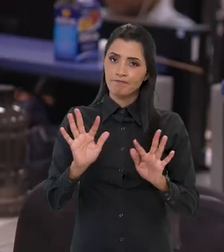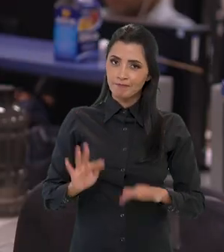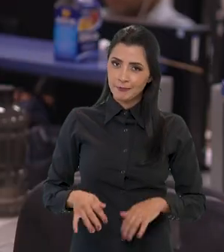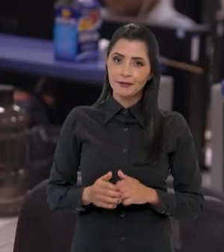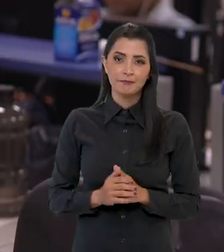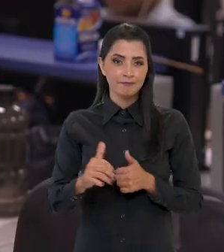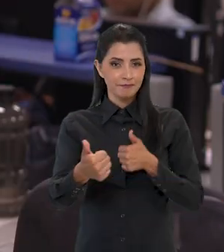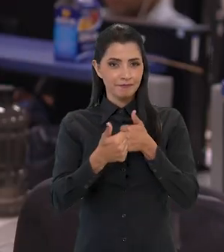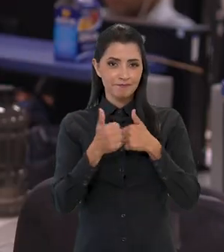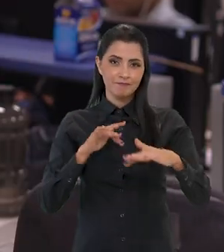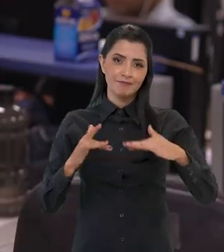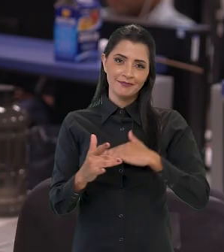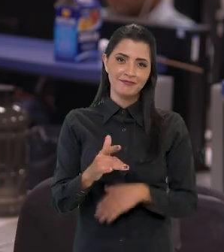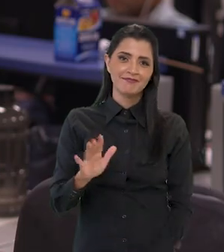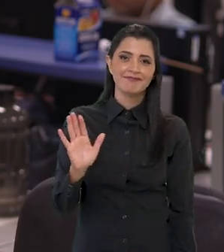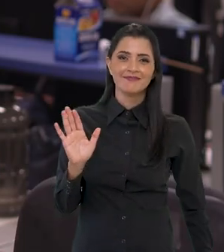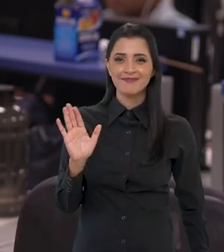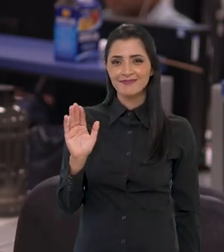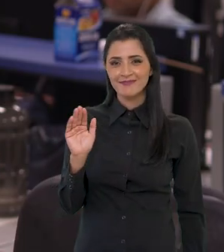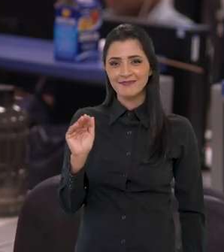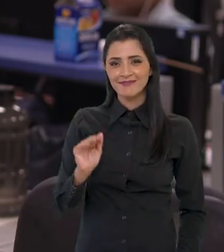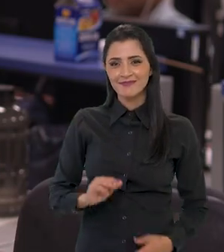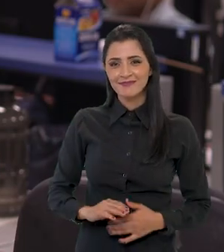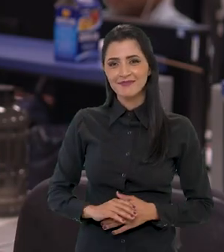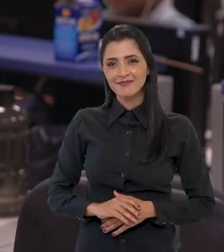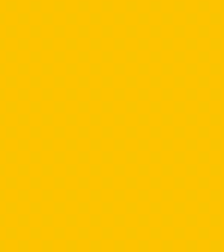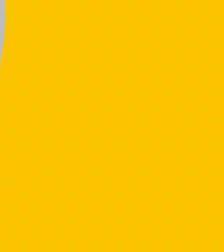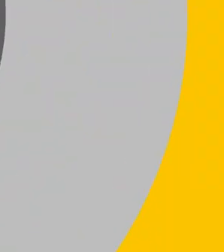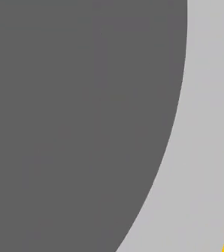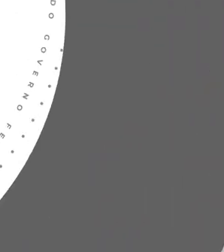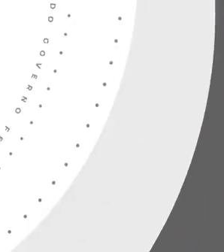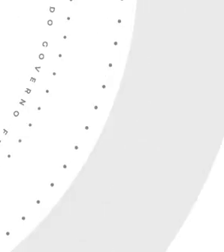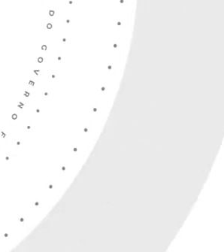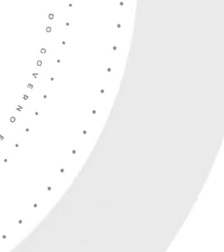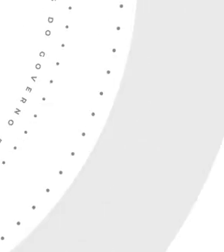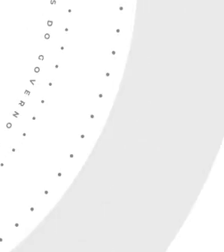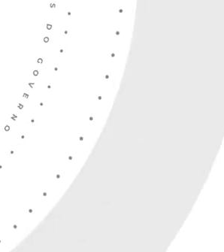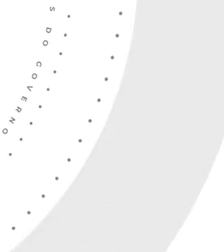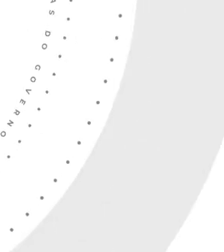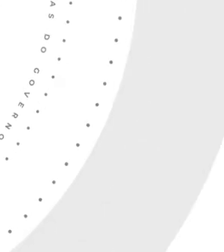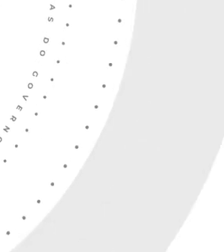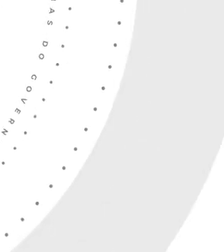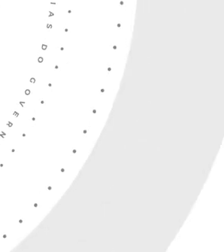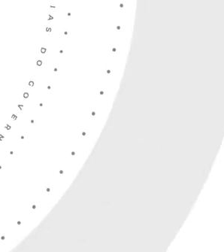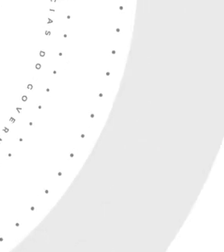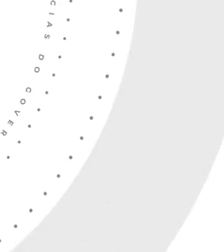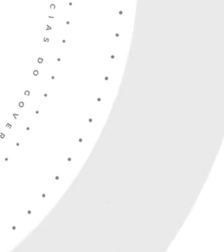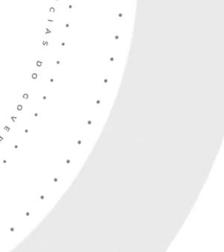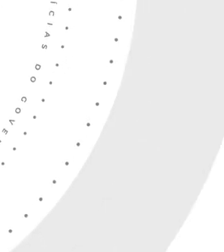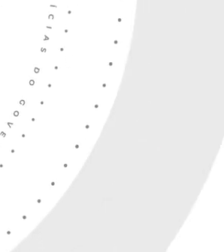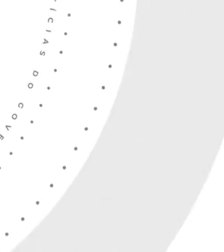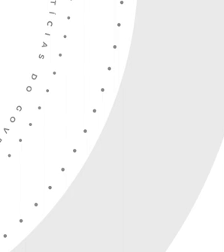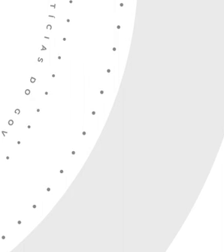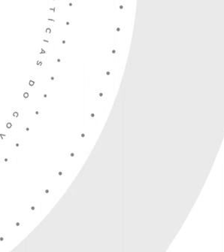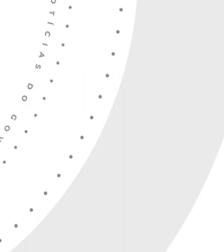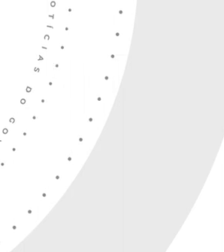fica por aqui. Sigam com a gente nas redes sociais. Tchau, tchau, tchau. Tchau,